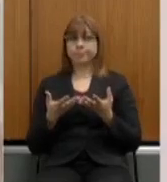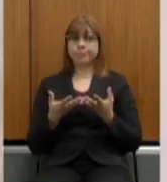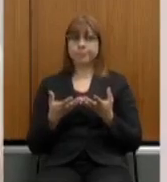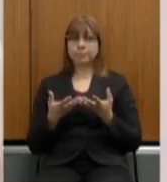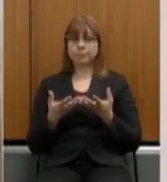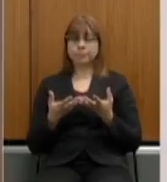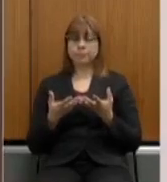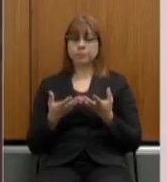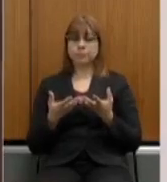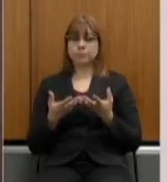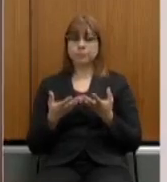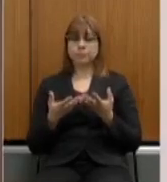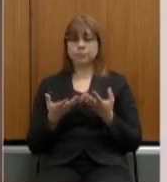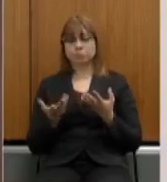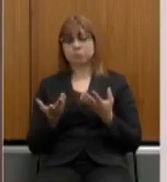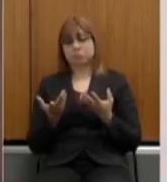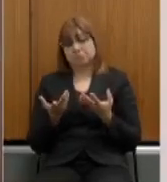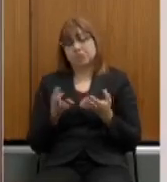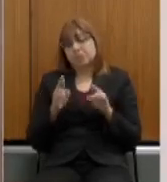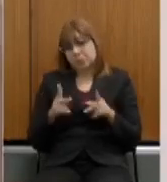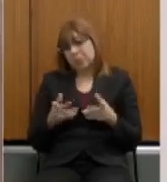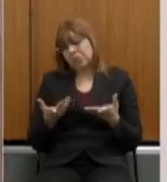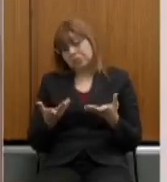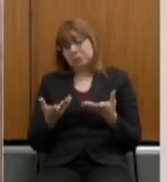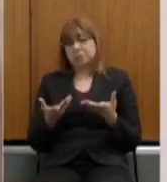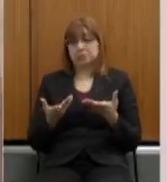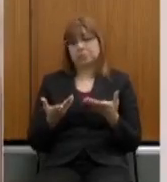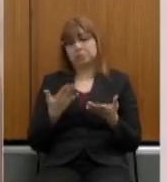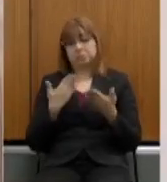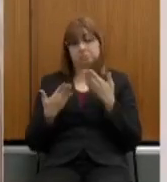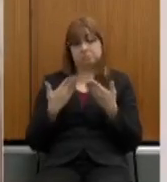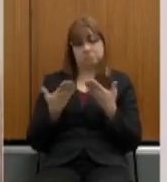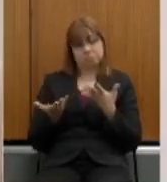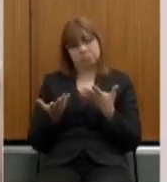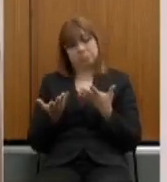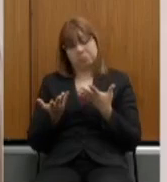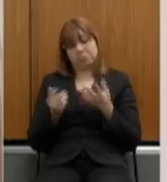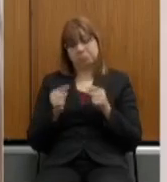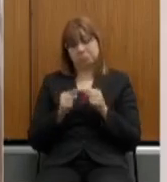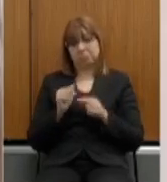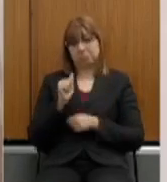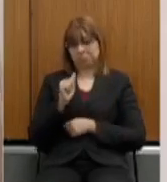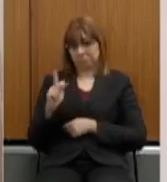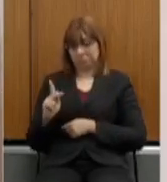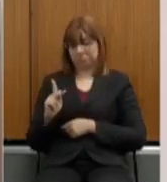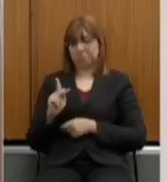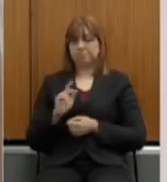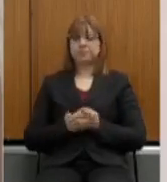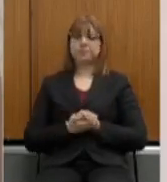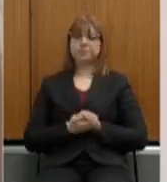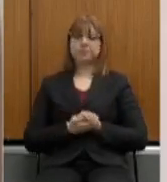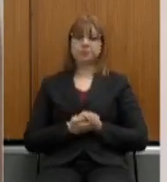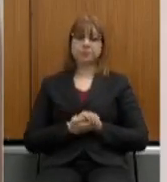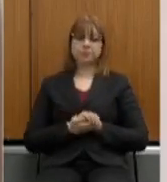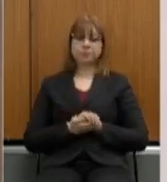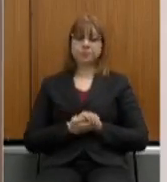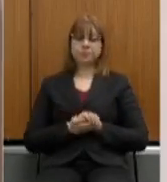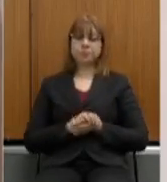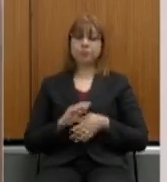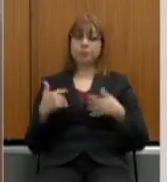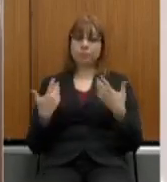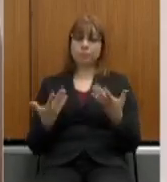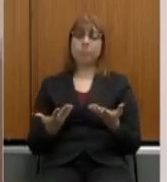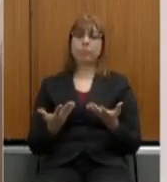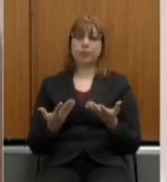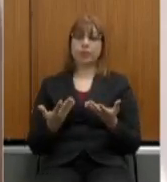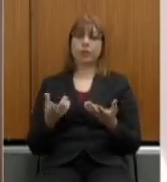tratadas de forma diferente com relação às suas aposentadorias. Certo? Então, aqui,